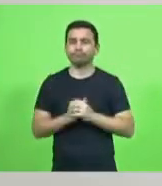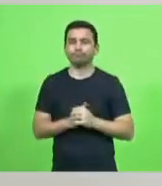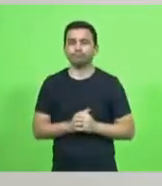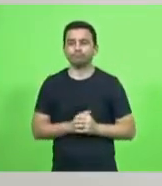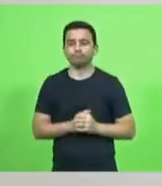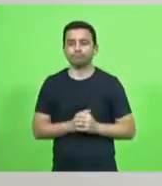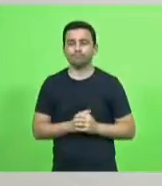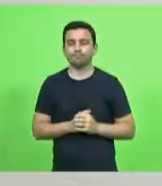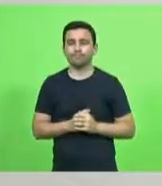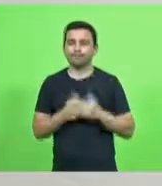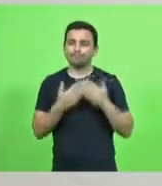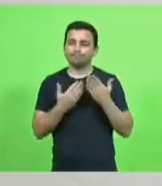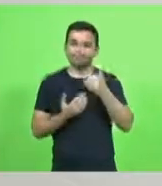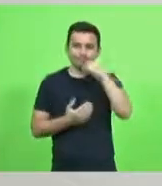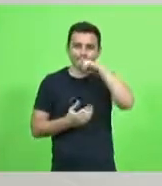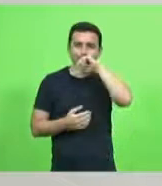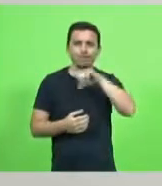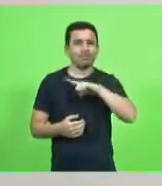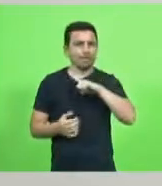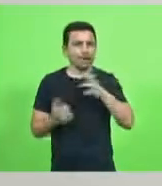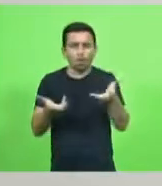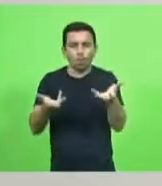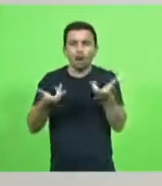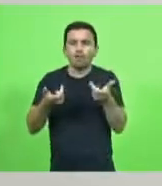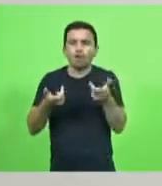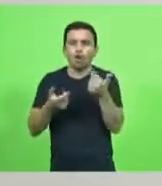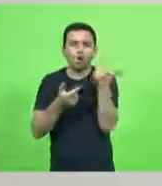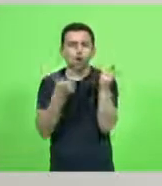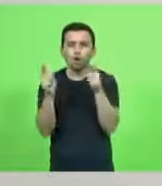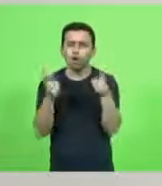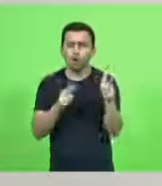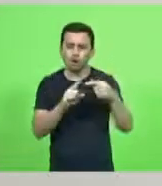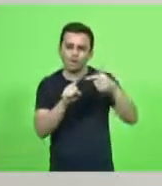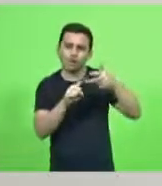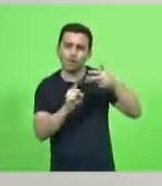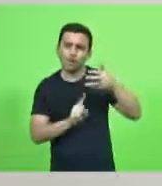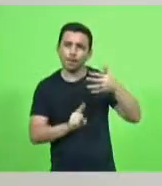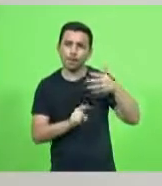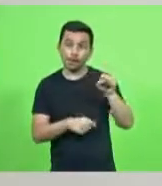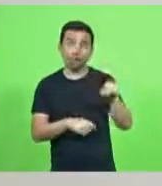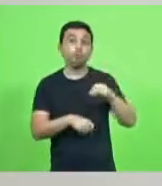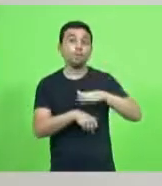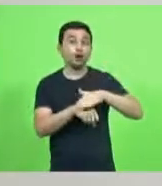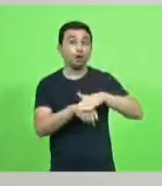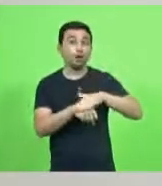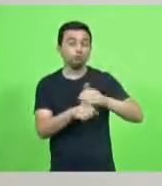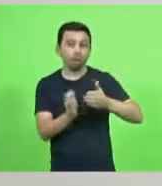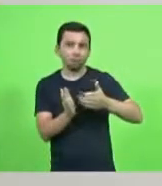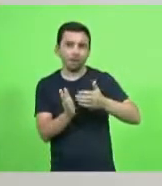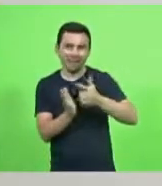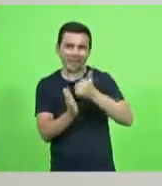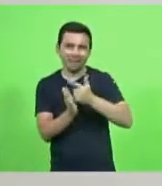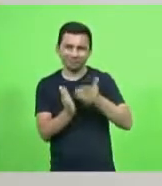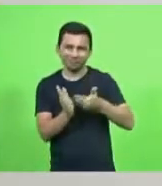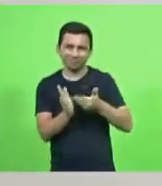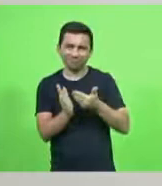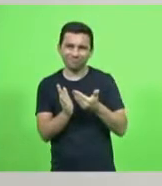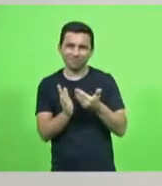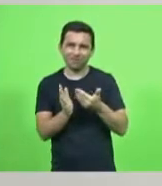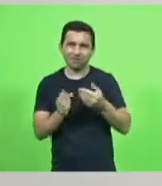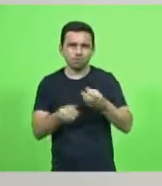ela tinha outras qualidades, ela foi autora do livro lançado